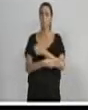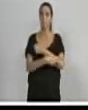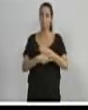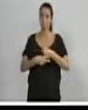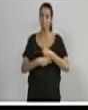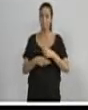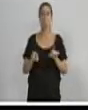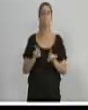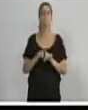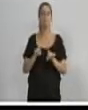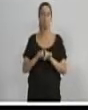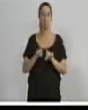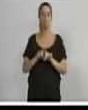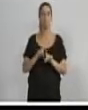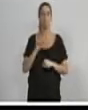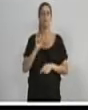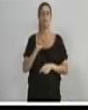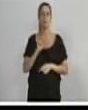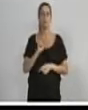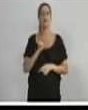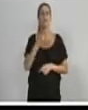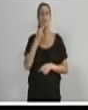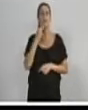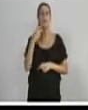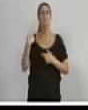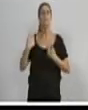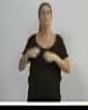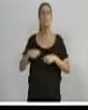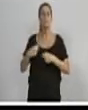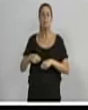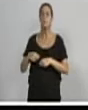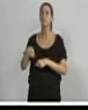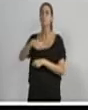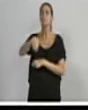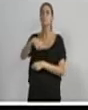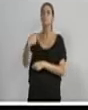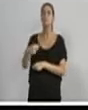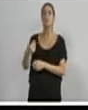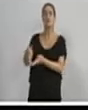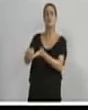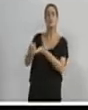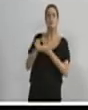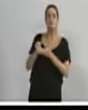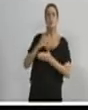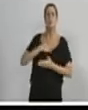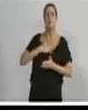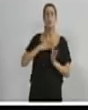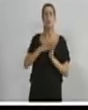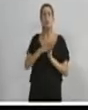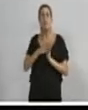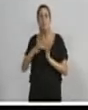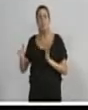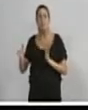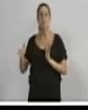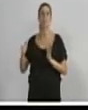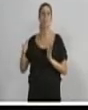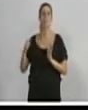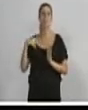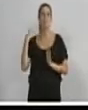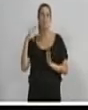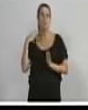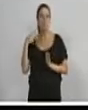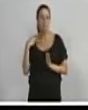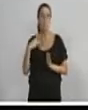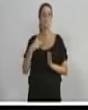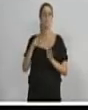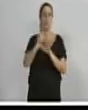Ameaça para doação de campanha. Tá ou não tá? Investigação na Procuradoria-Geral da República contra a presidente